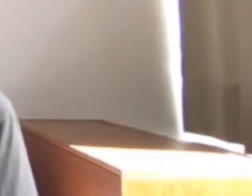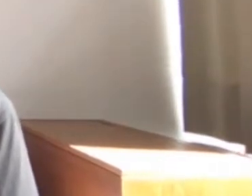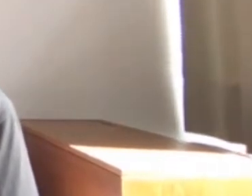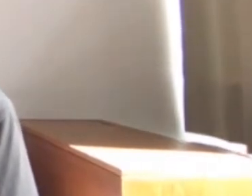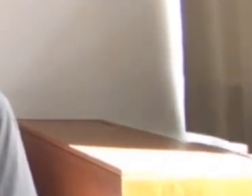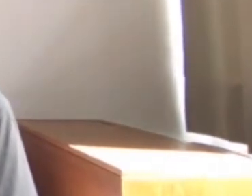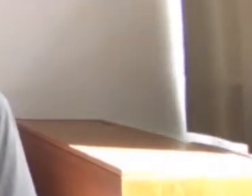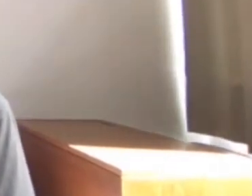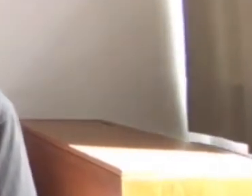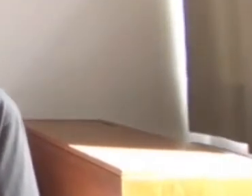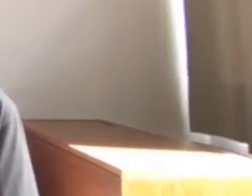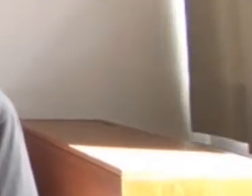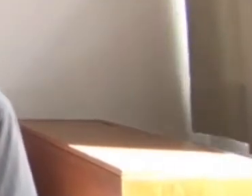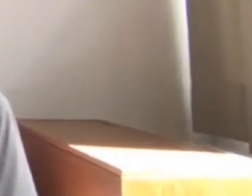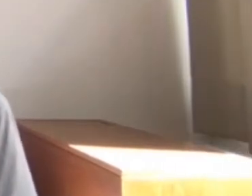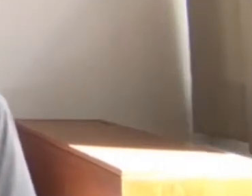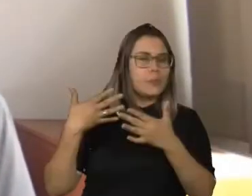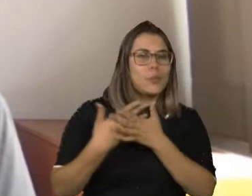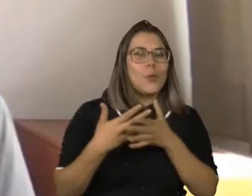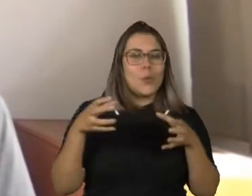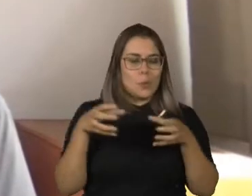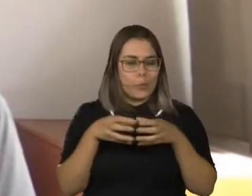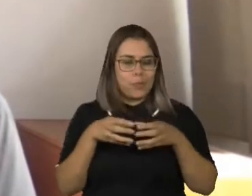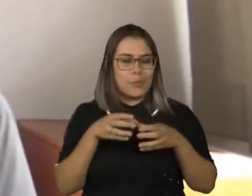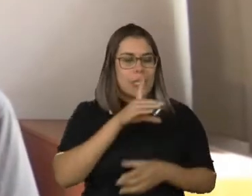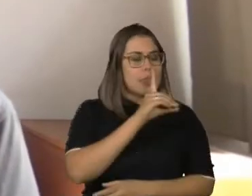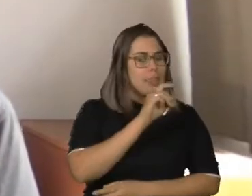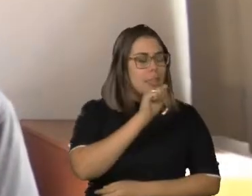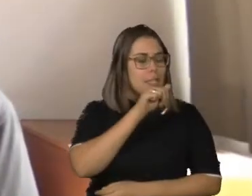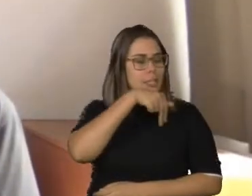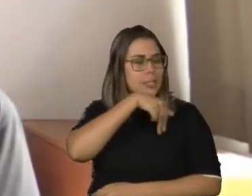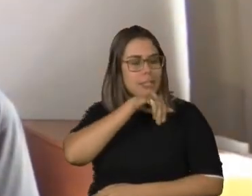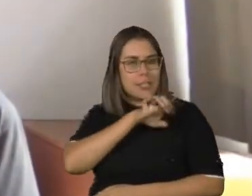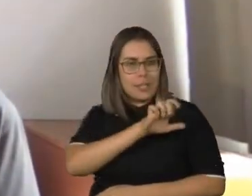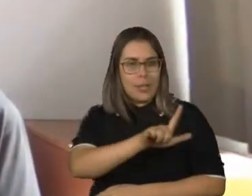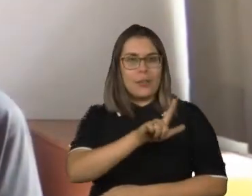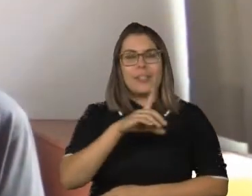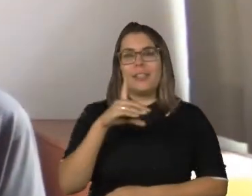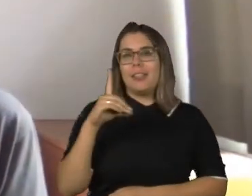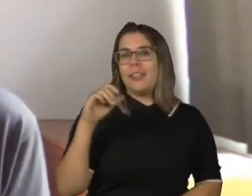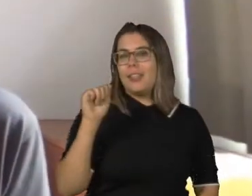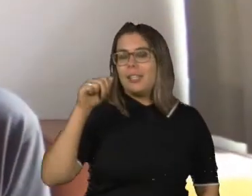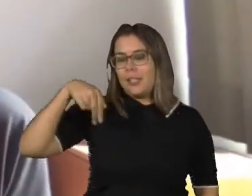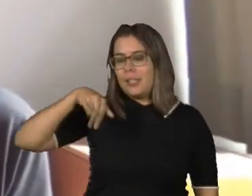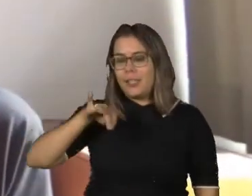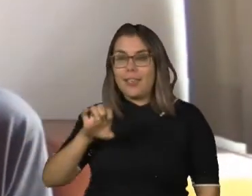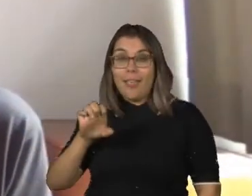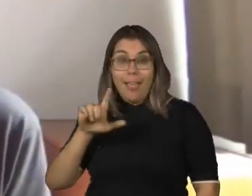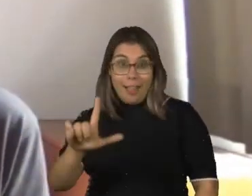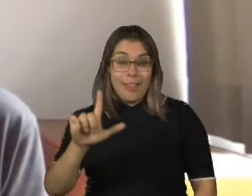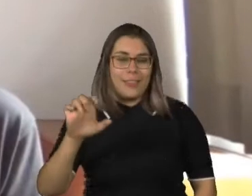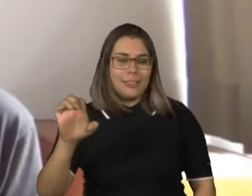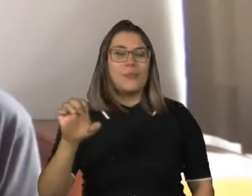quase uma dupla sertaneja, Daniel e Daniele. Bom, como vocês devem